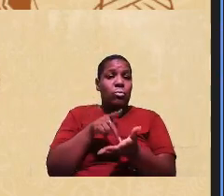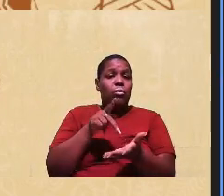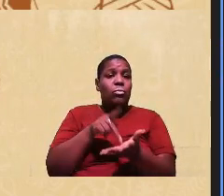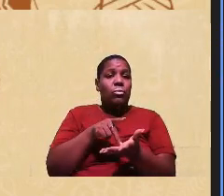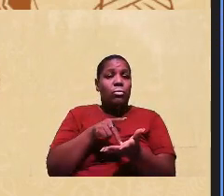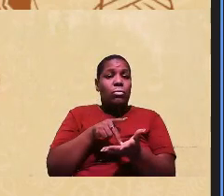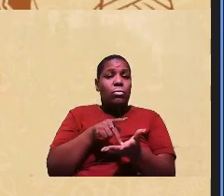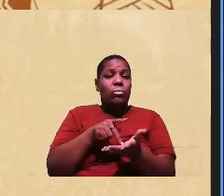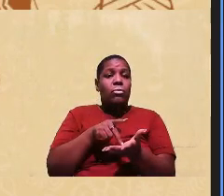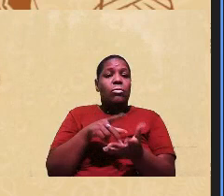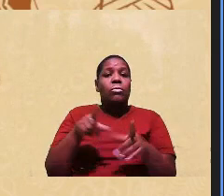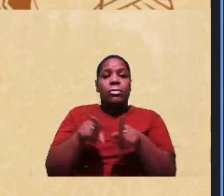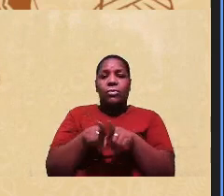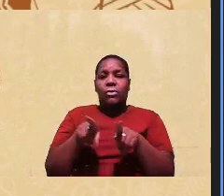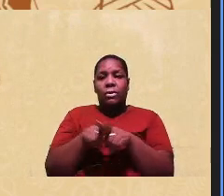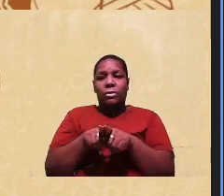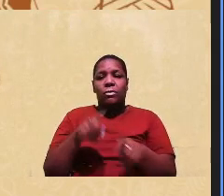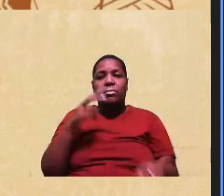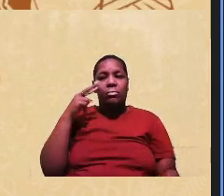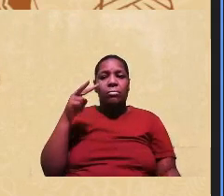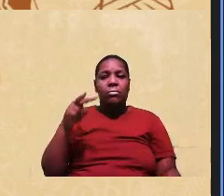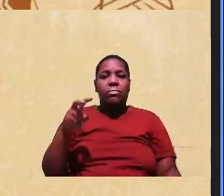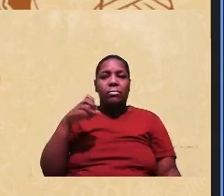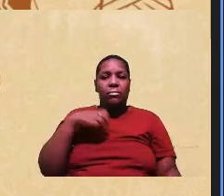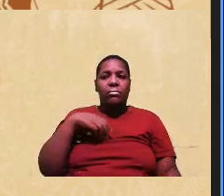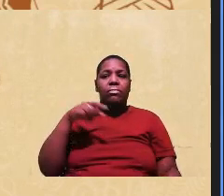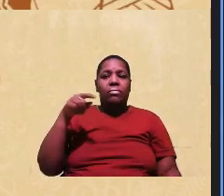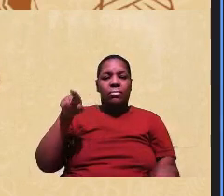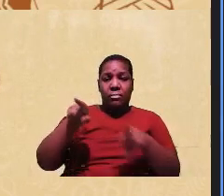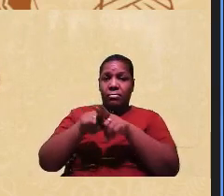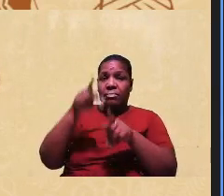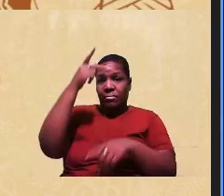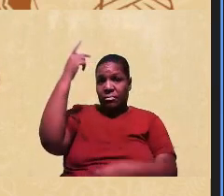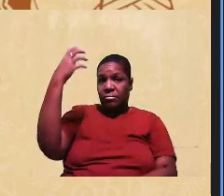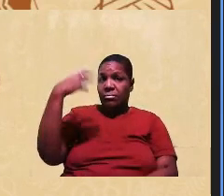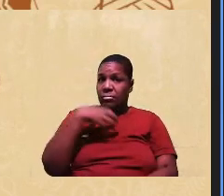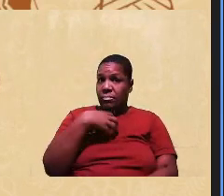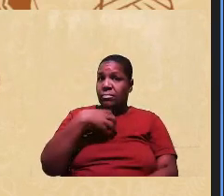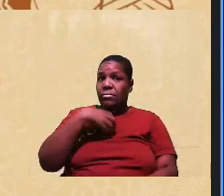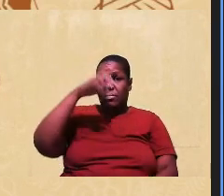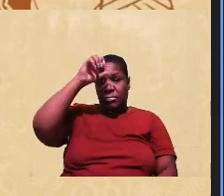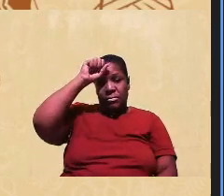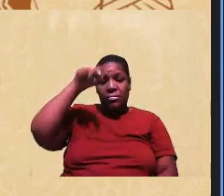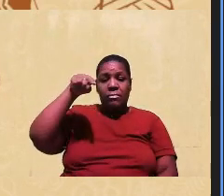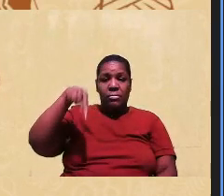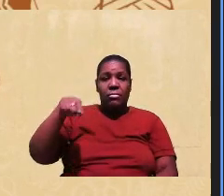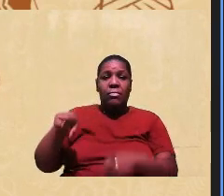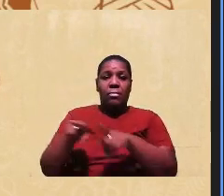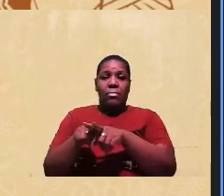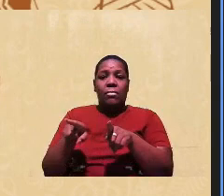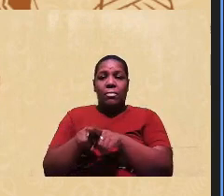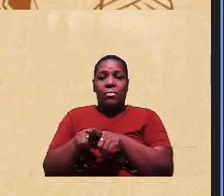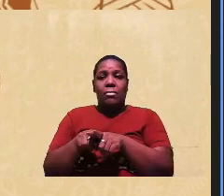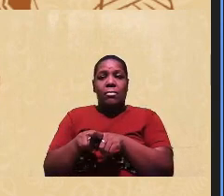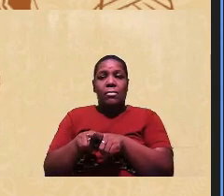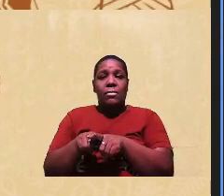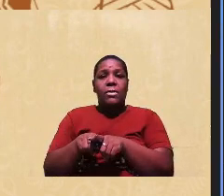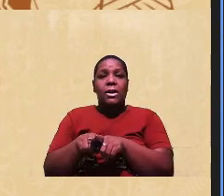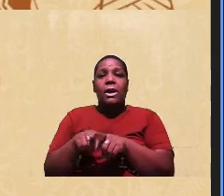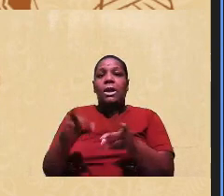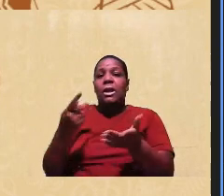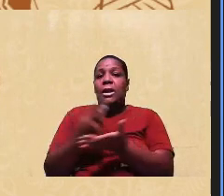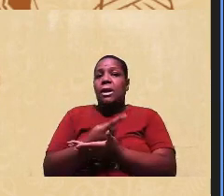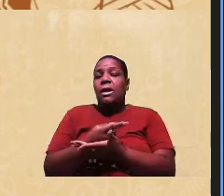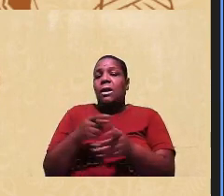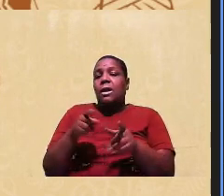tem ouvido, de estereótipos, estigmas sobre as bancas de heterodentificação, que, enfim, não vou nem citar as frases racistas que